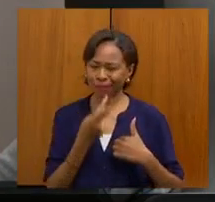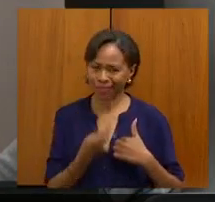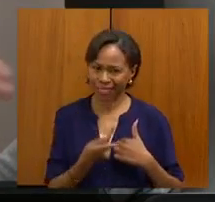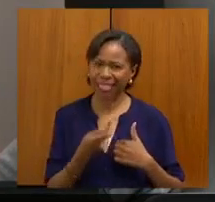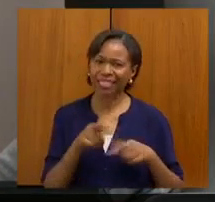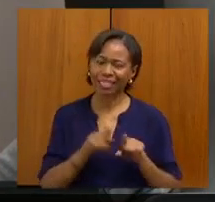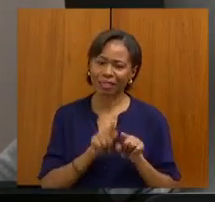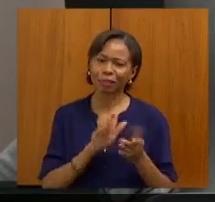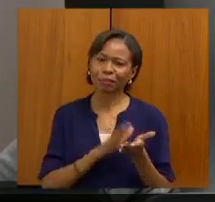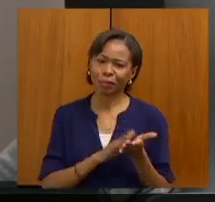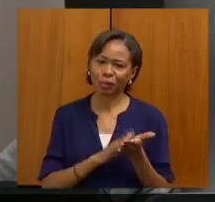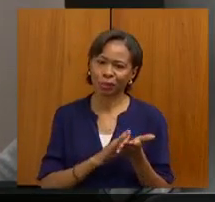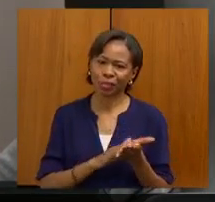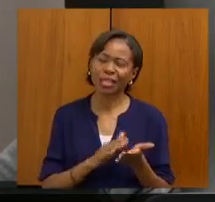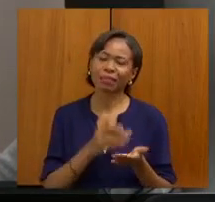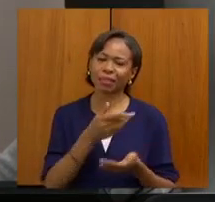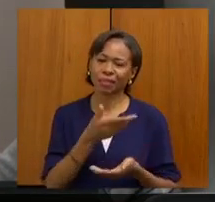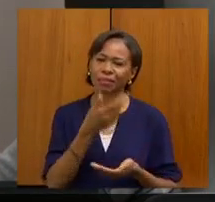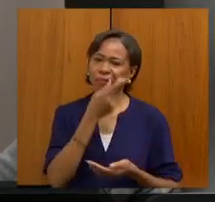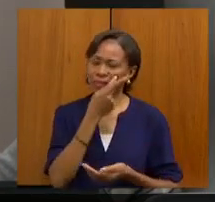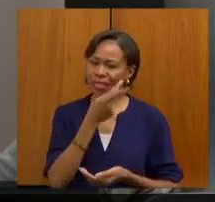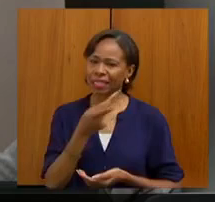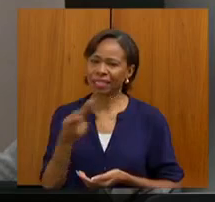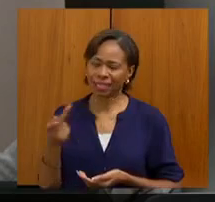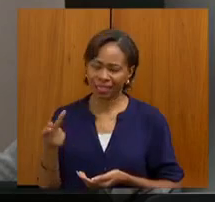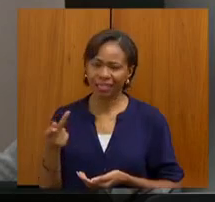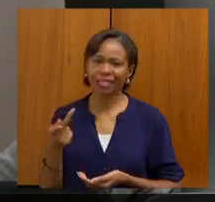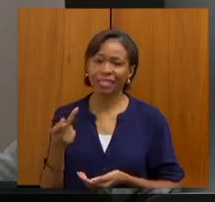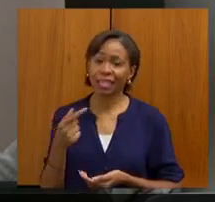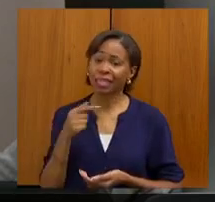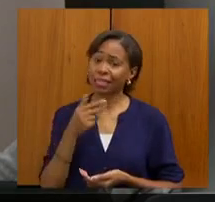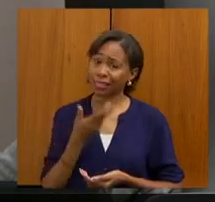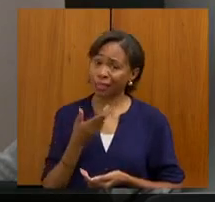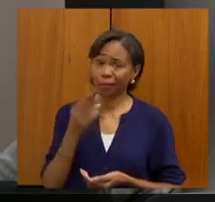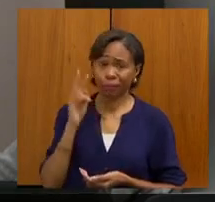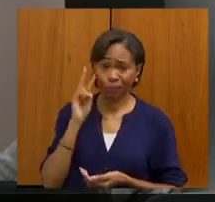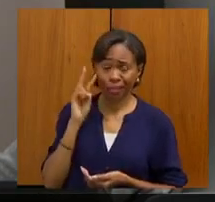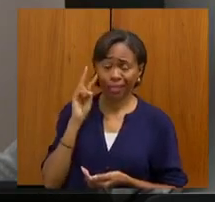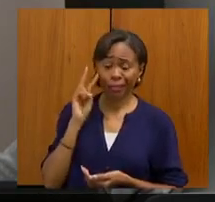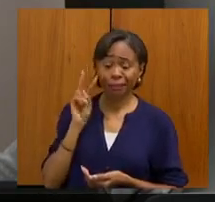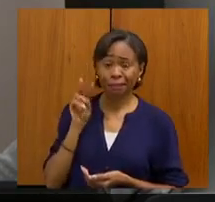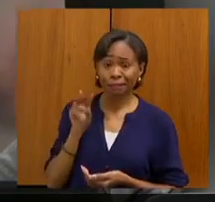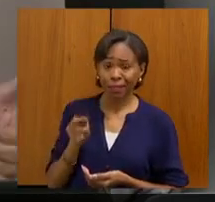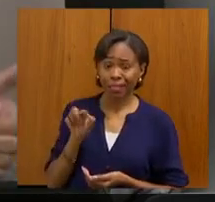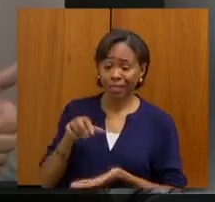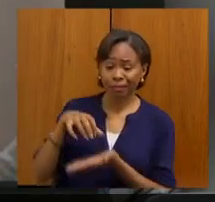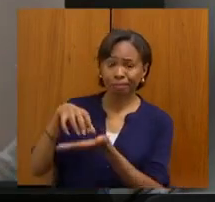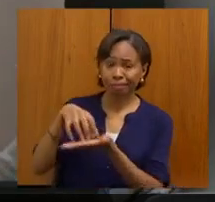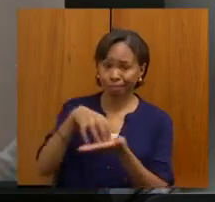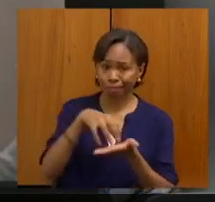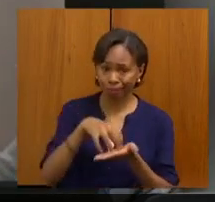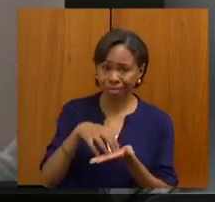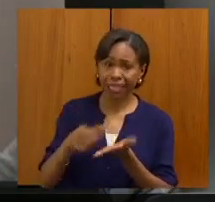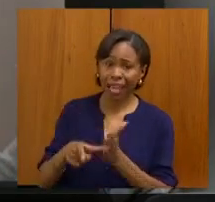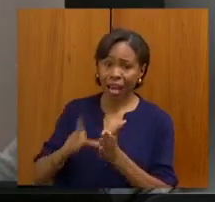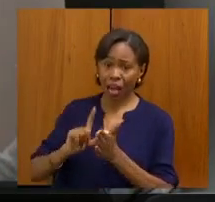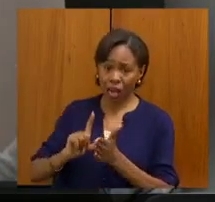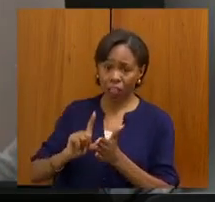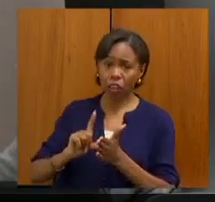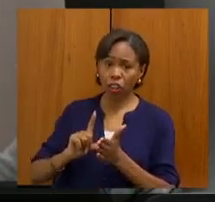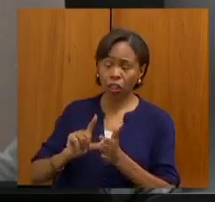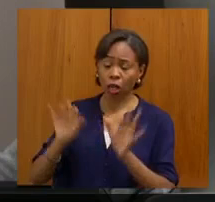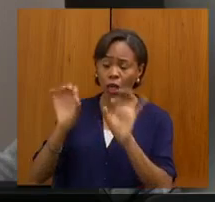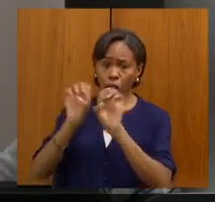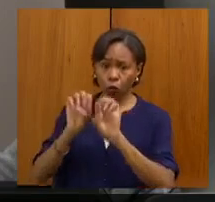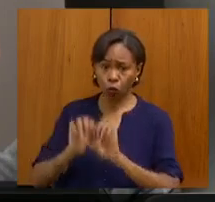pela visita e que fique constado em ato a preocupação desparlamentar quanto à estrutura montada para o atendimento da COVID, que vai ser agora